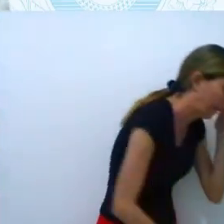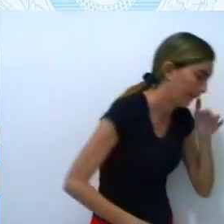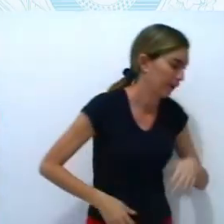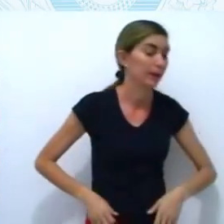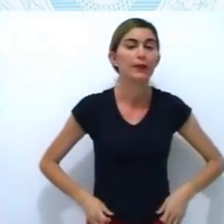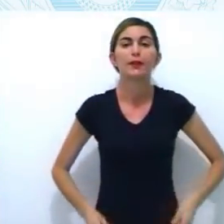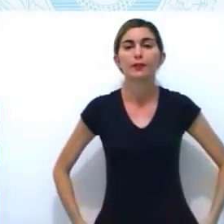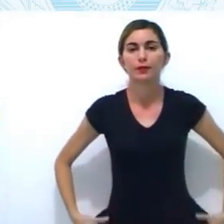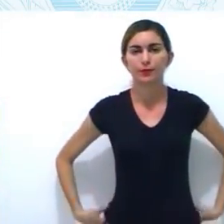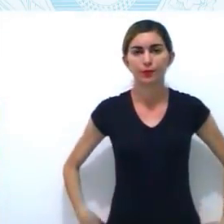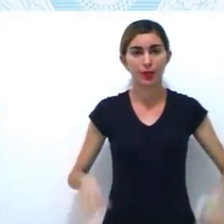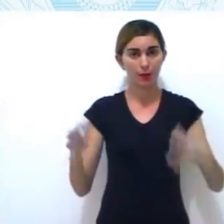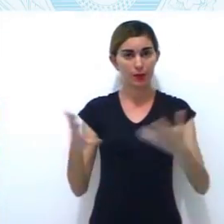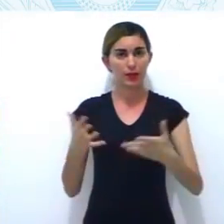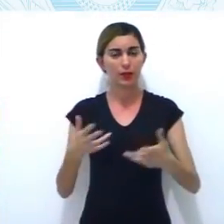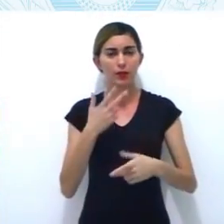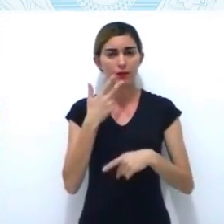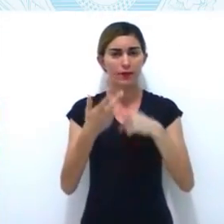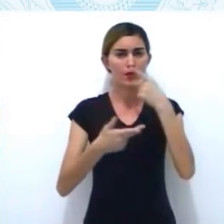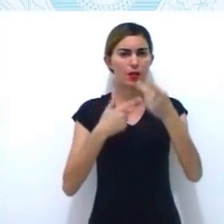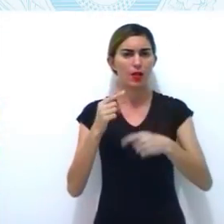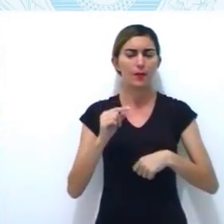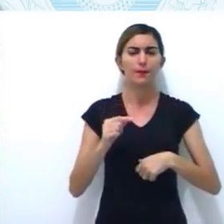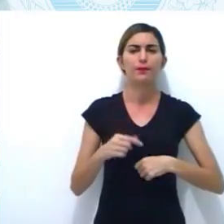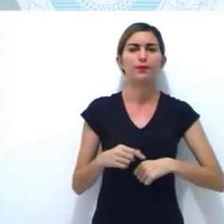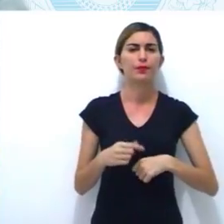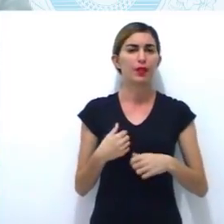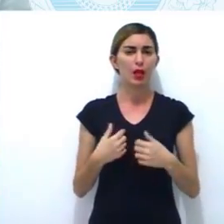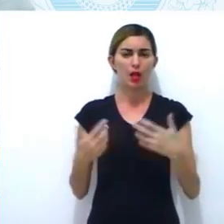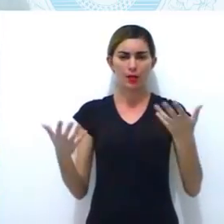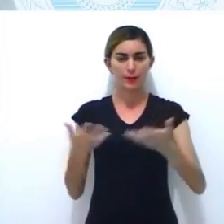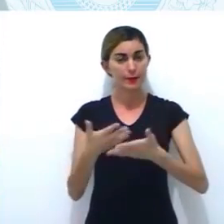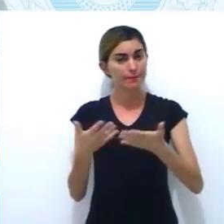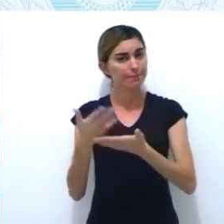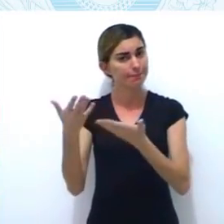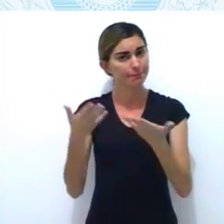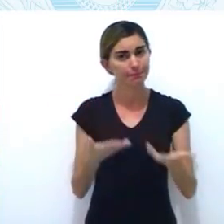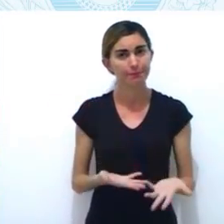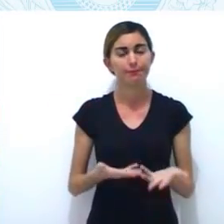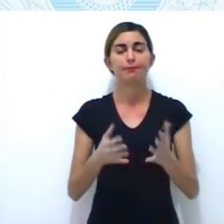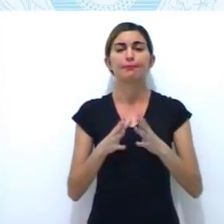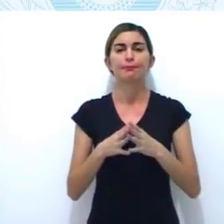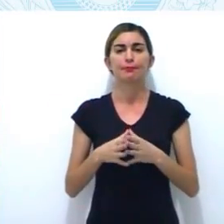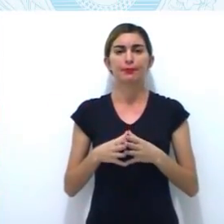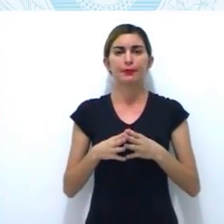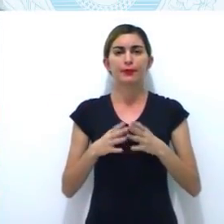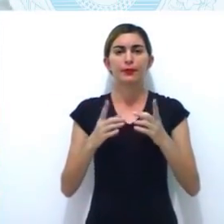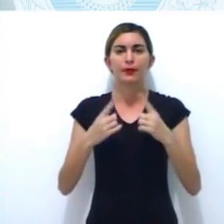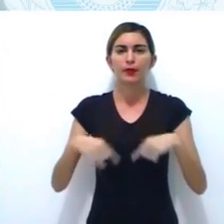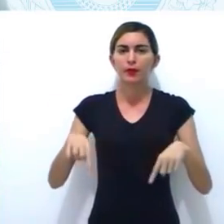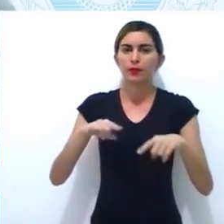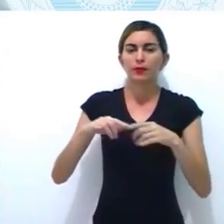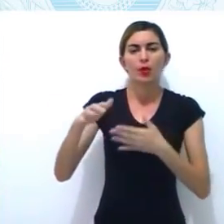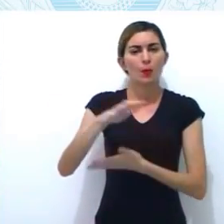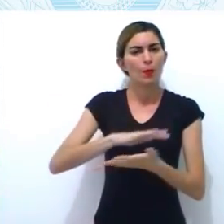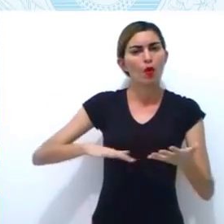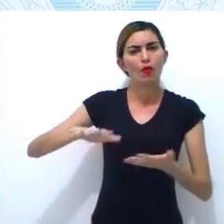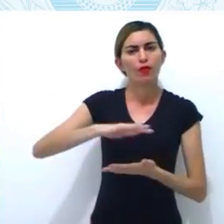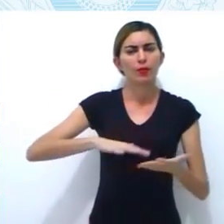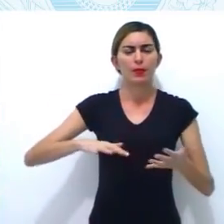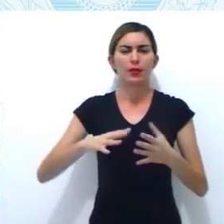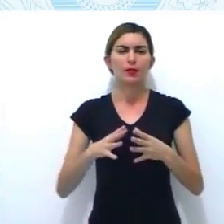violentas dos colonos. Geralmente, eram reprimidas com violência,